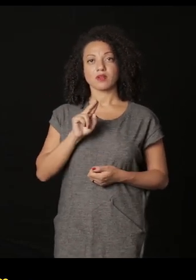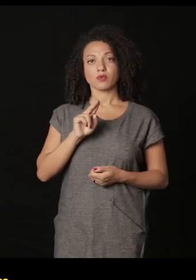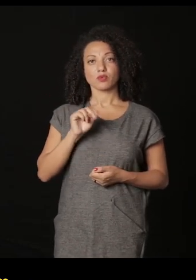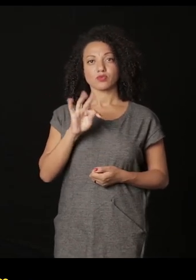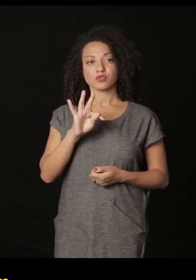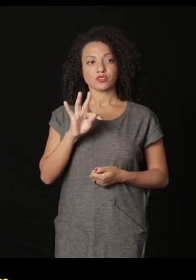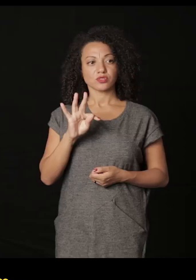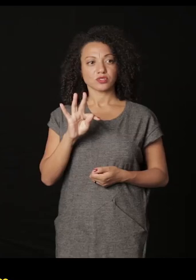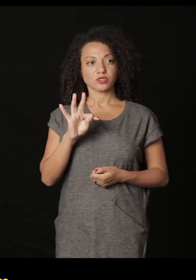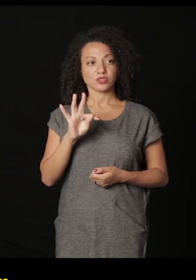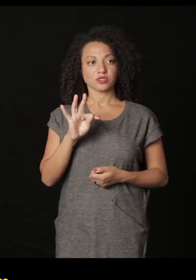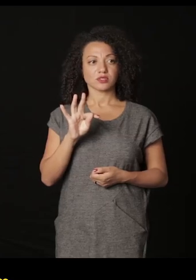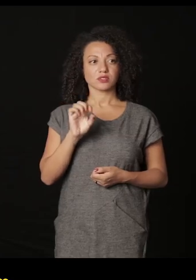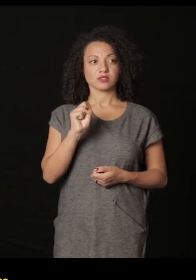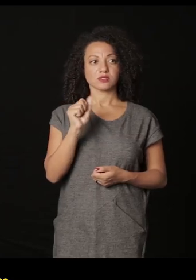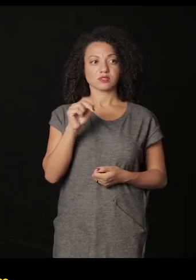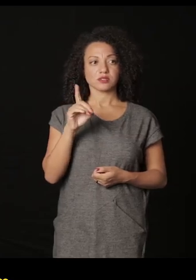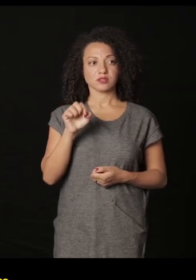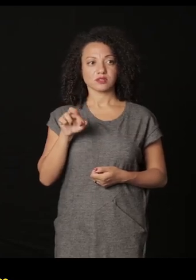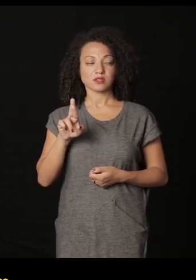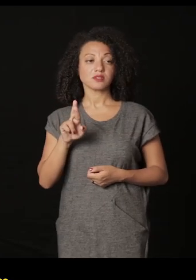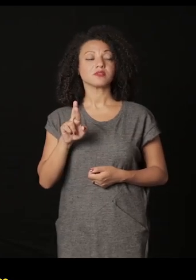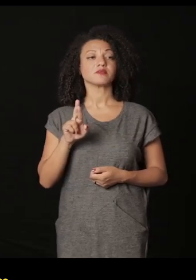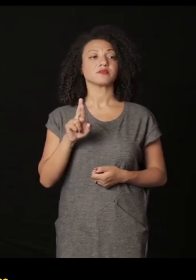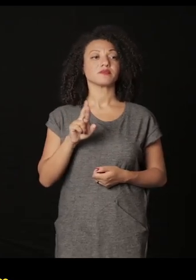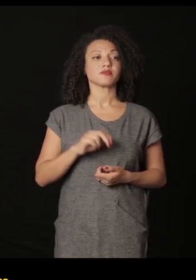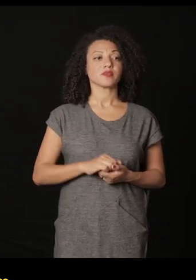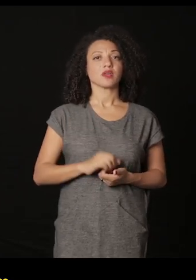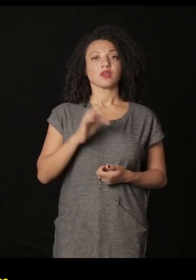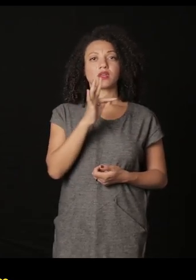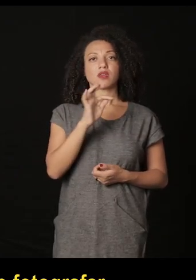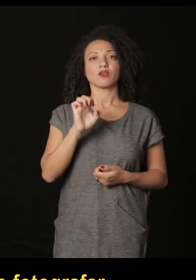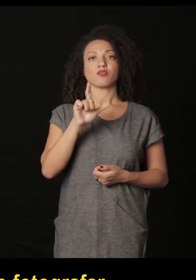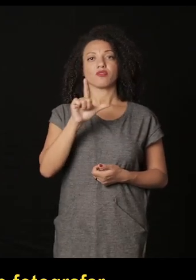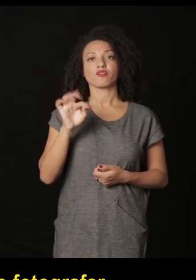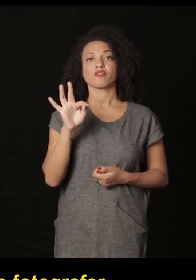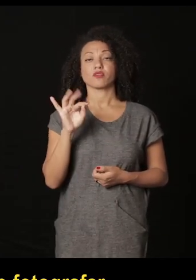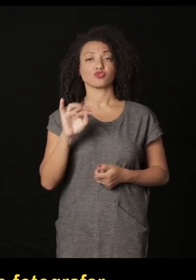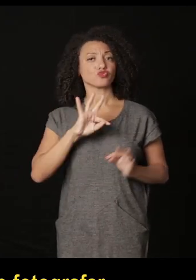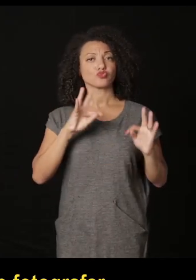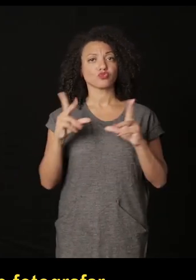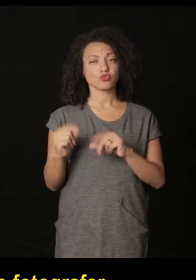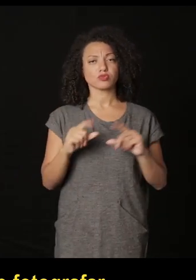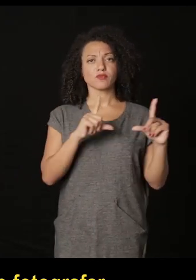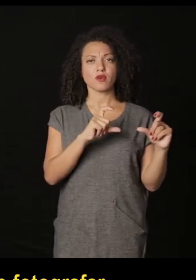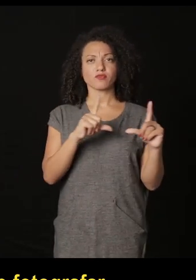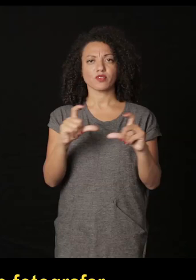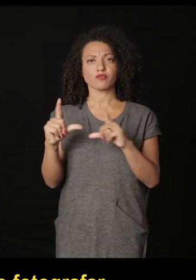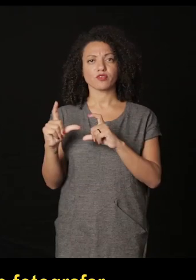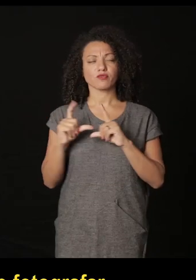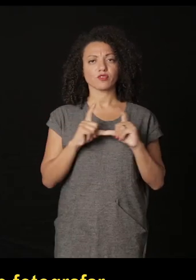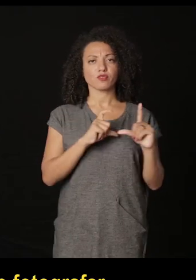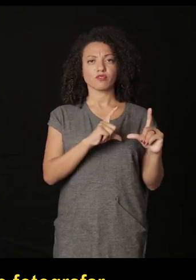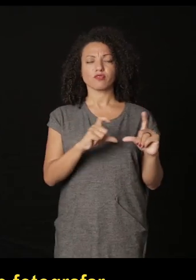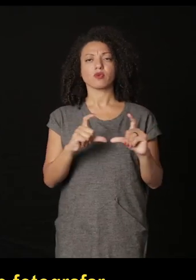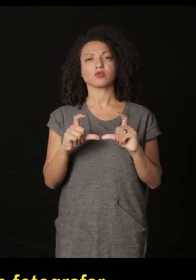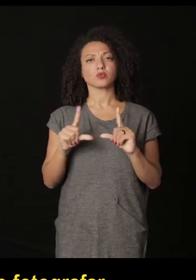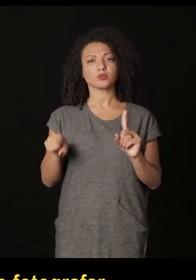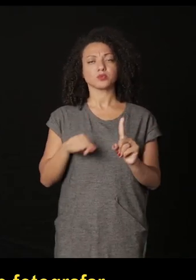Sander também e Carl Blossfeld todos eles han feito um trabalho